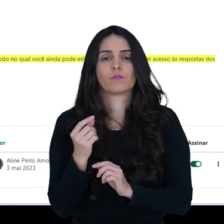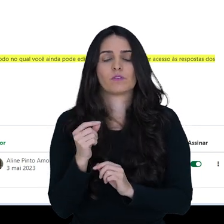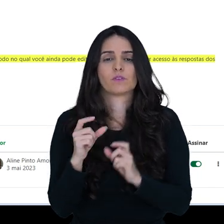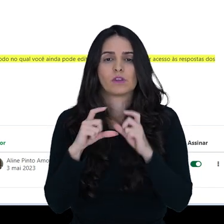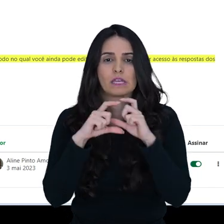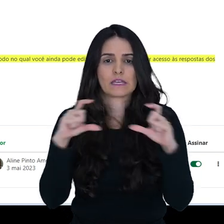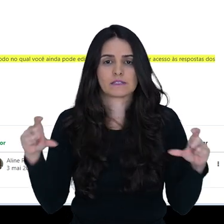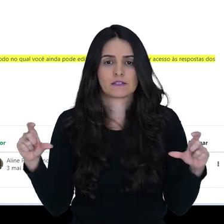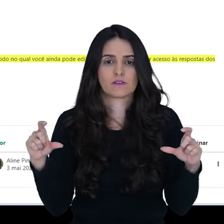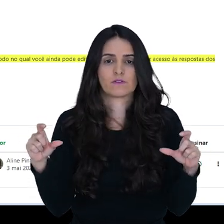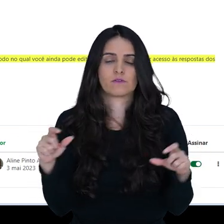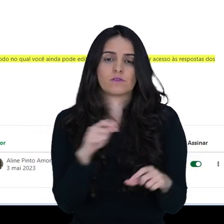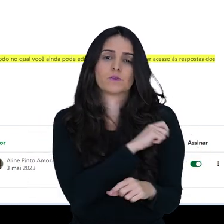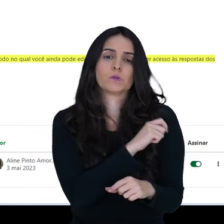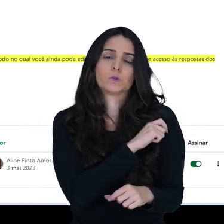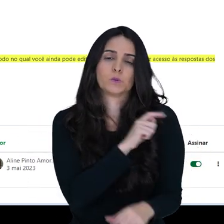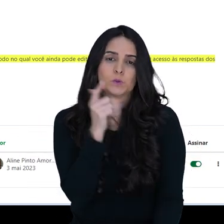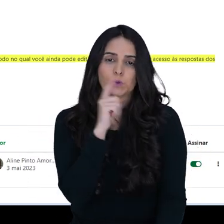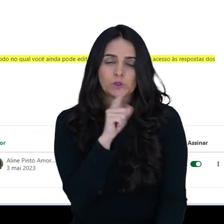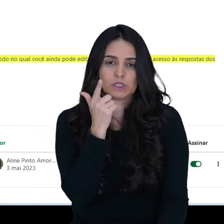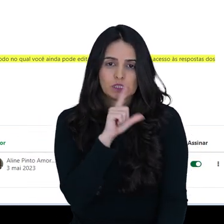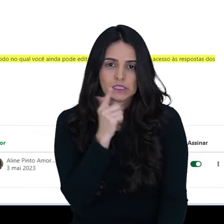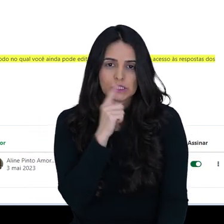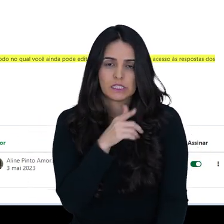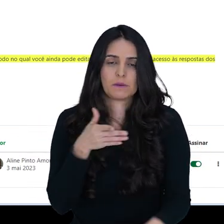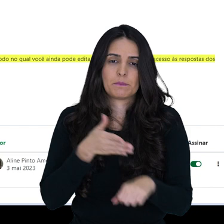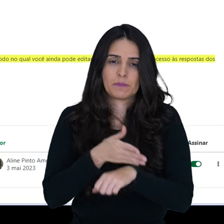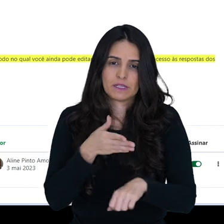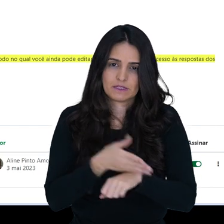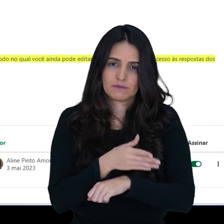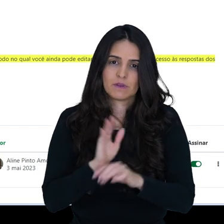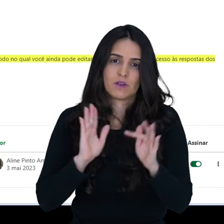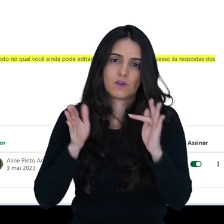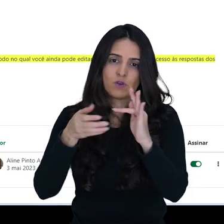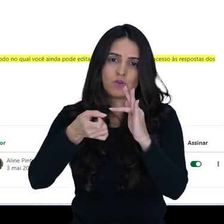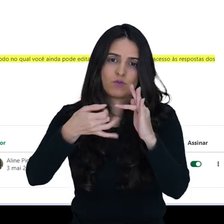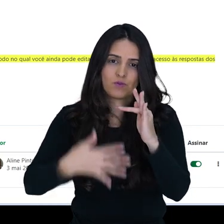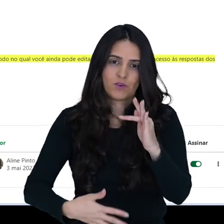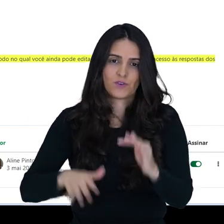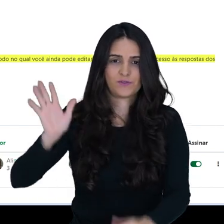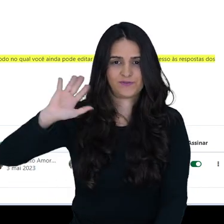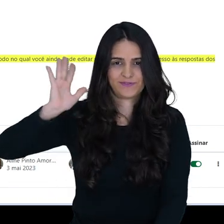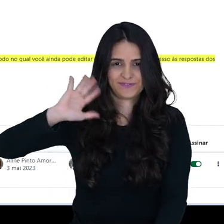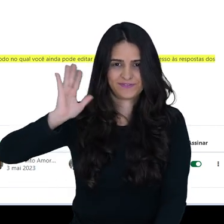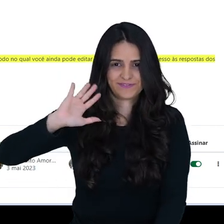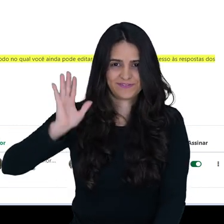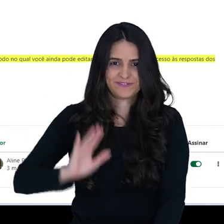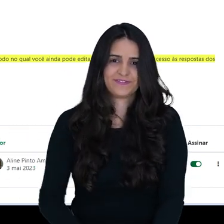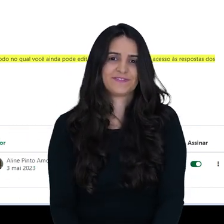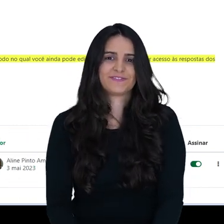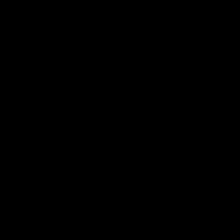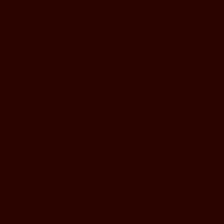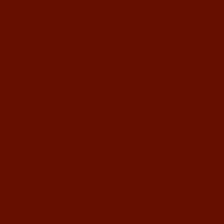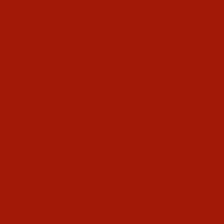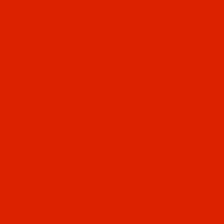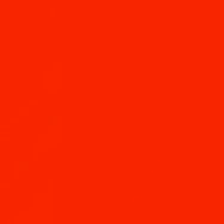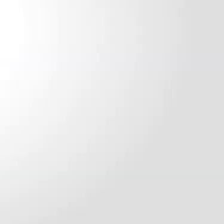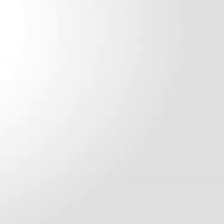então, a questão para que o aluno consiga participar desse fórum. Até a próxima!